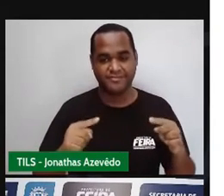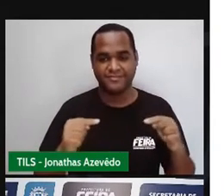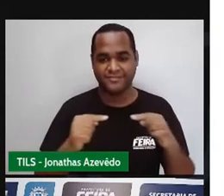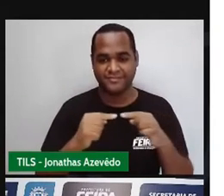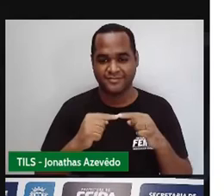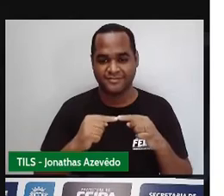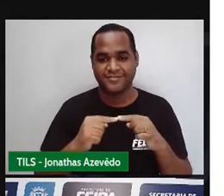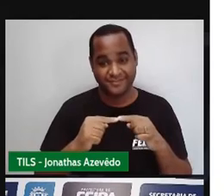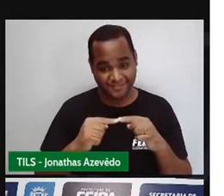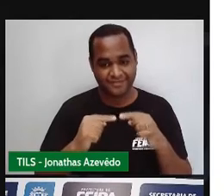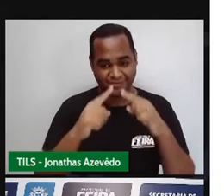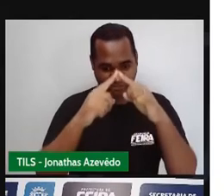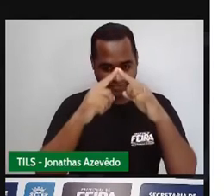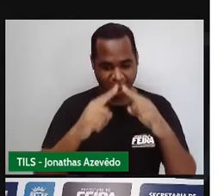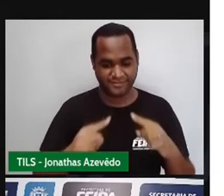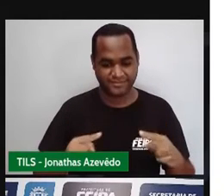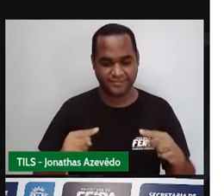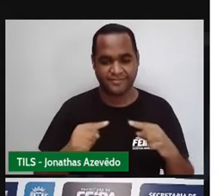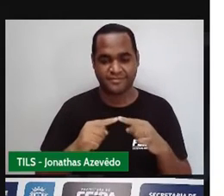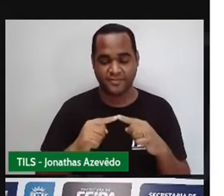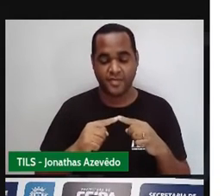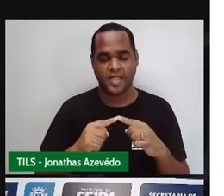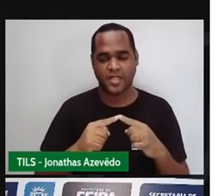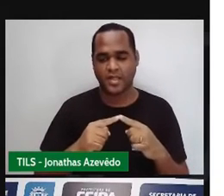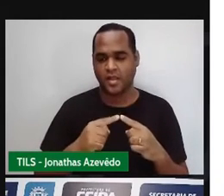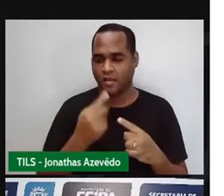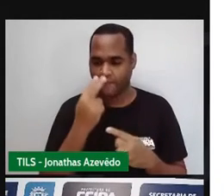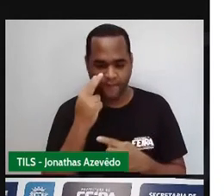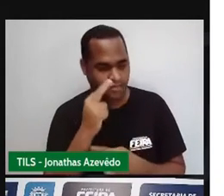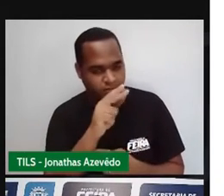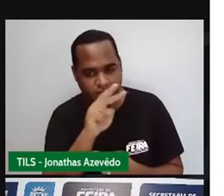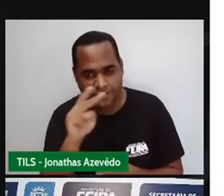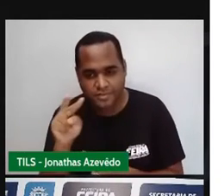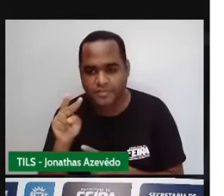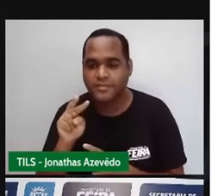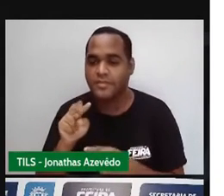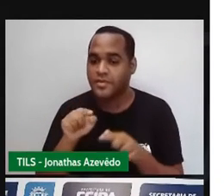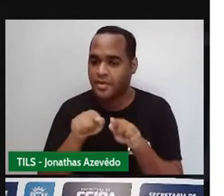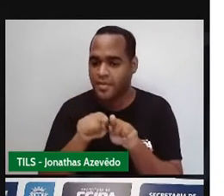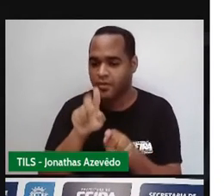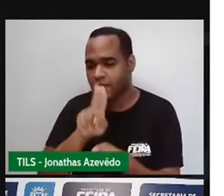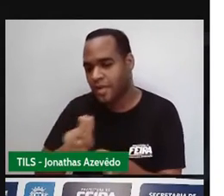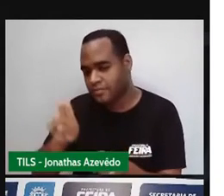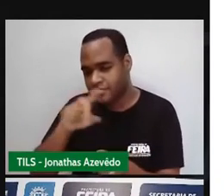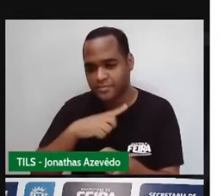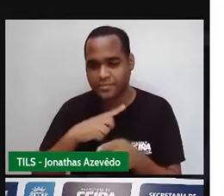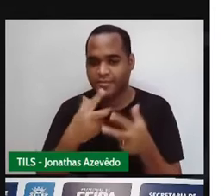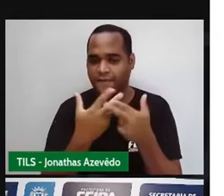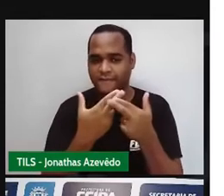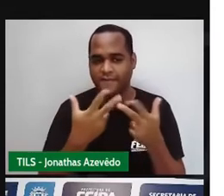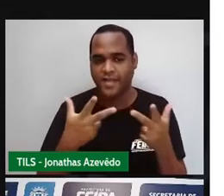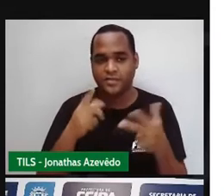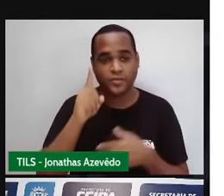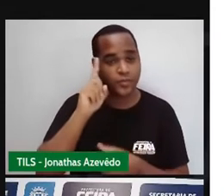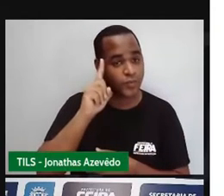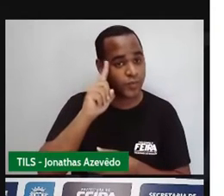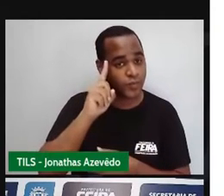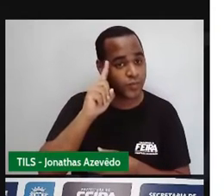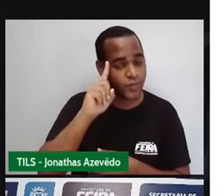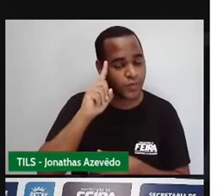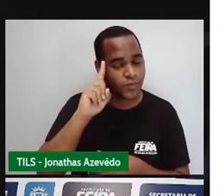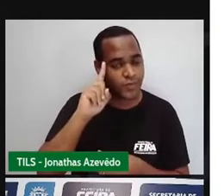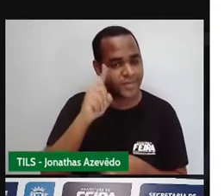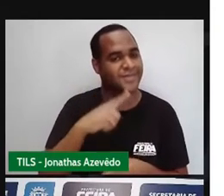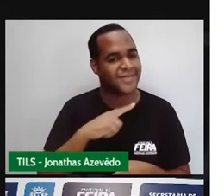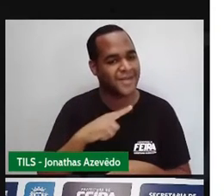O triângulo, ele é muito visto, ele é muito utilizado em situações do nosso mundo real.